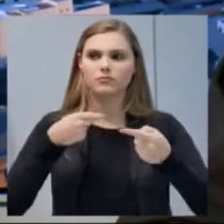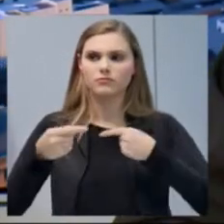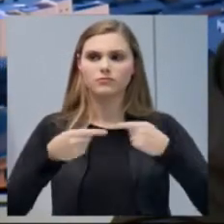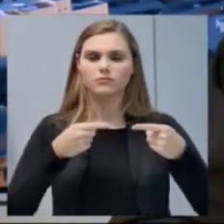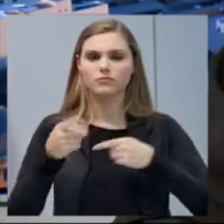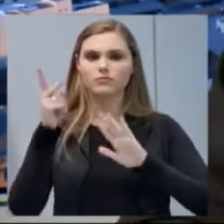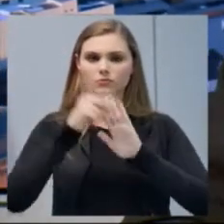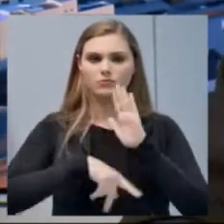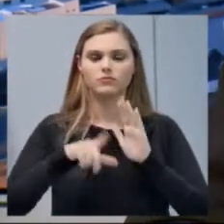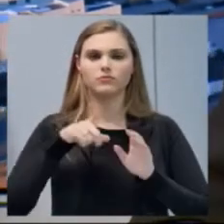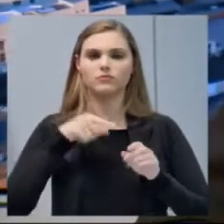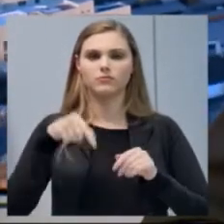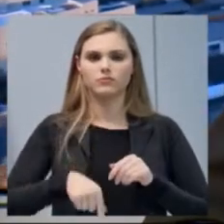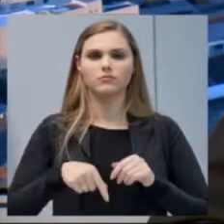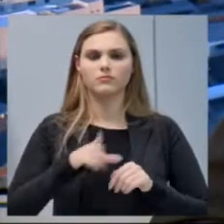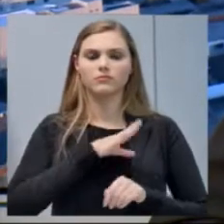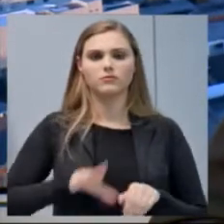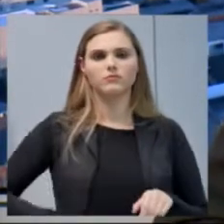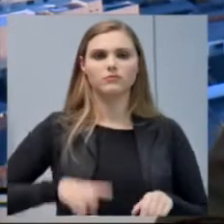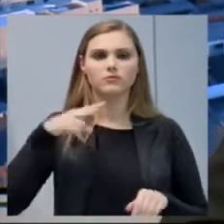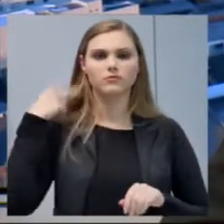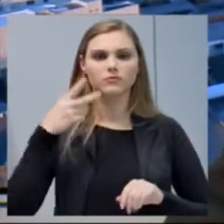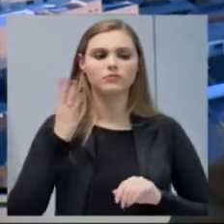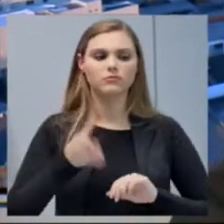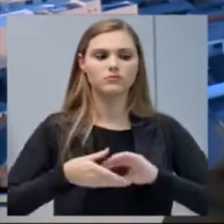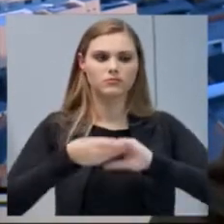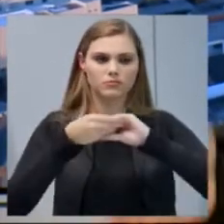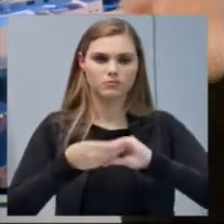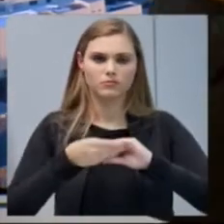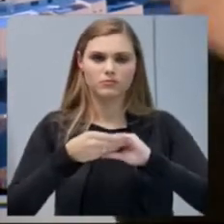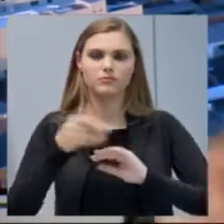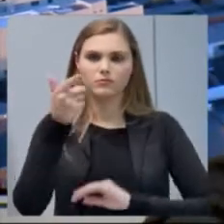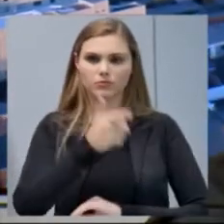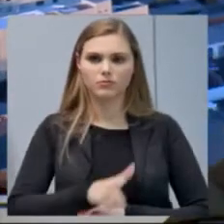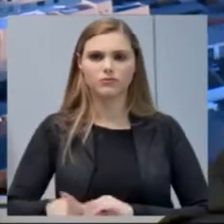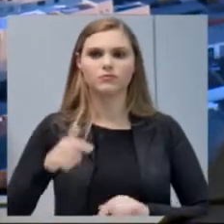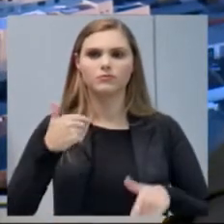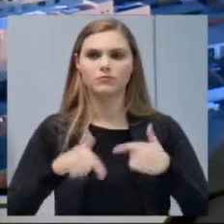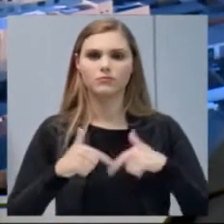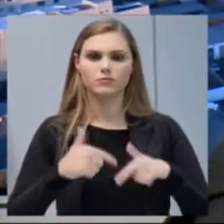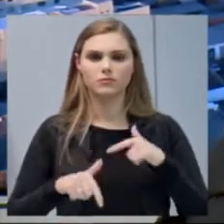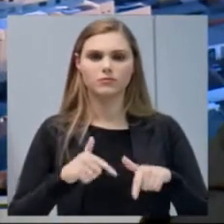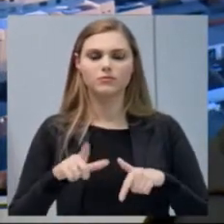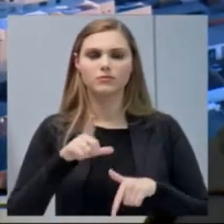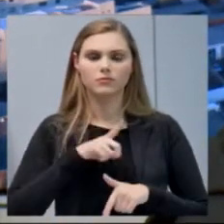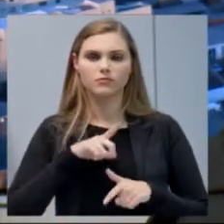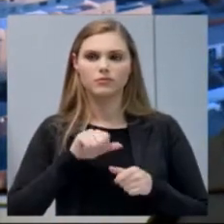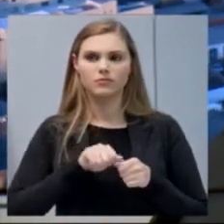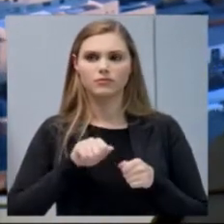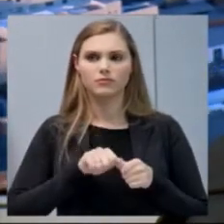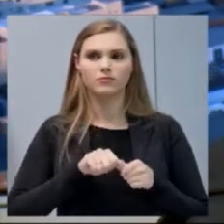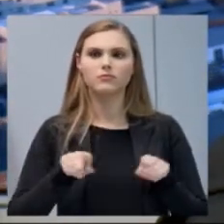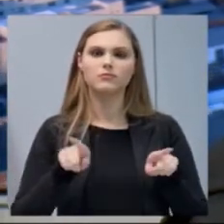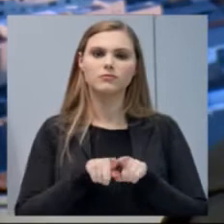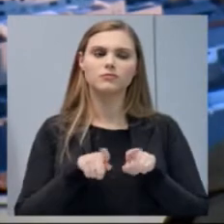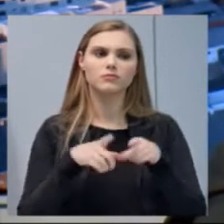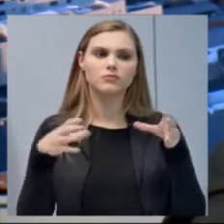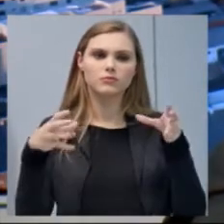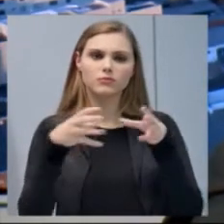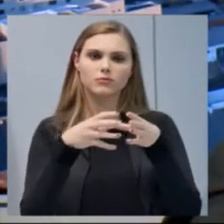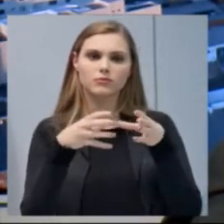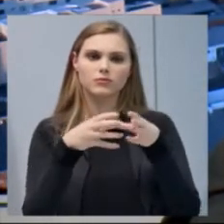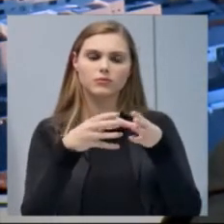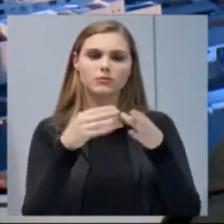nessa casa. Já parabenizar, Lauri, mais uma vez, pelo trabalho que você tem capitaneado e também pela equipe toda do